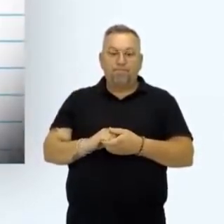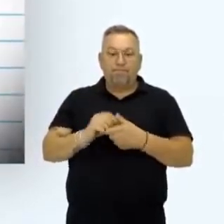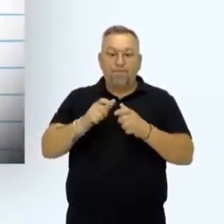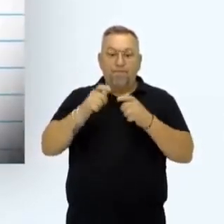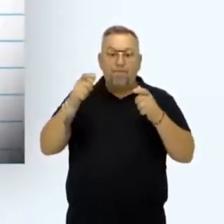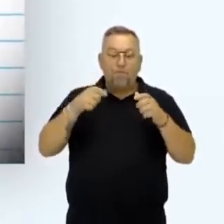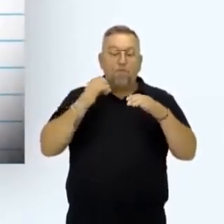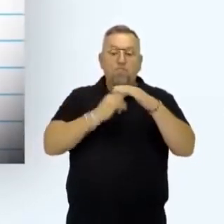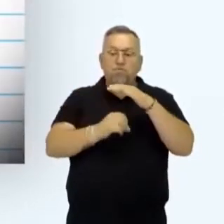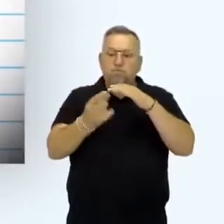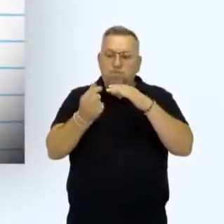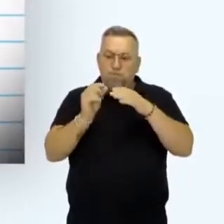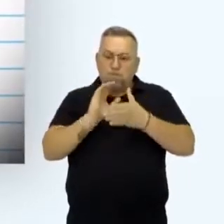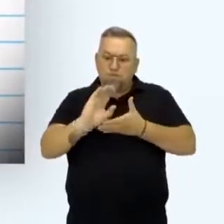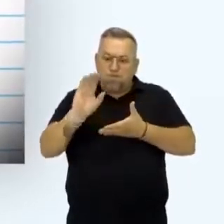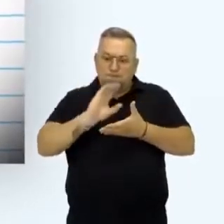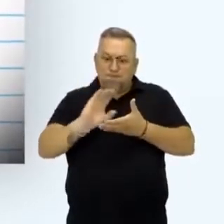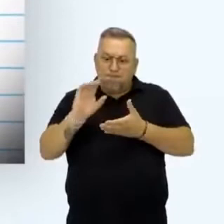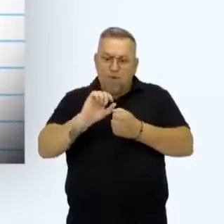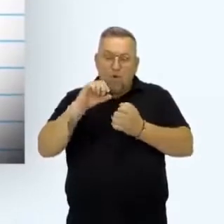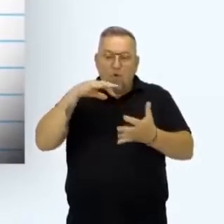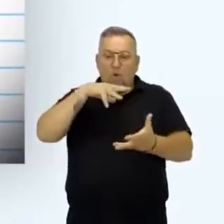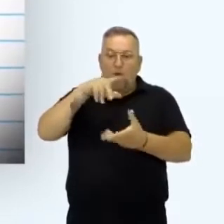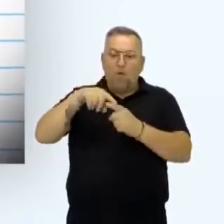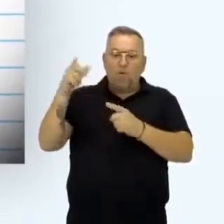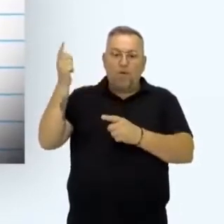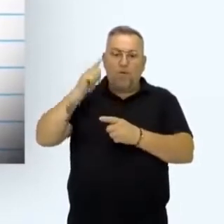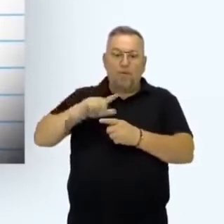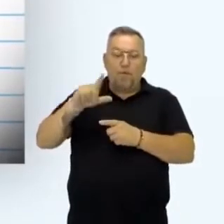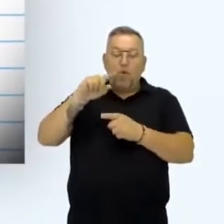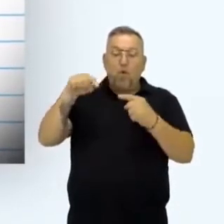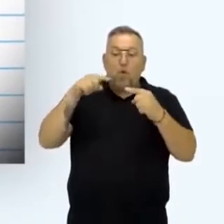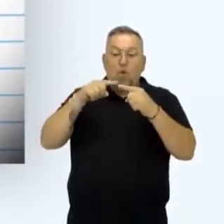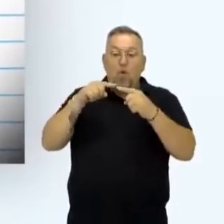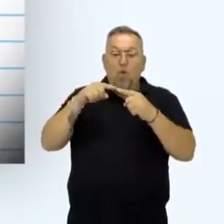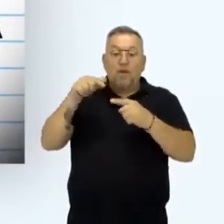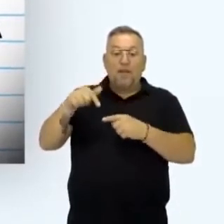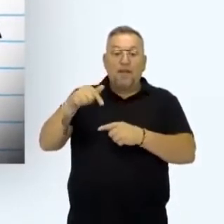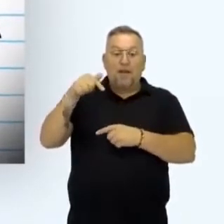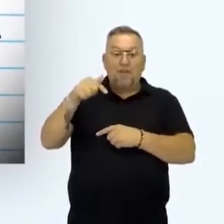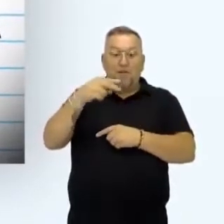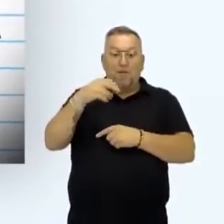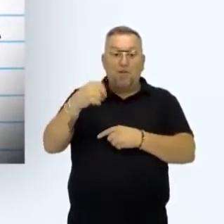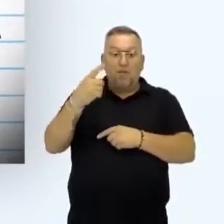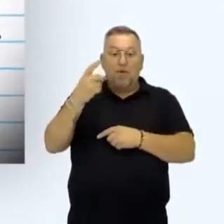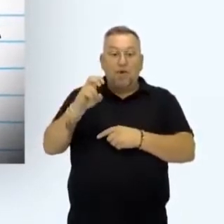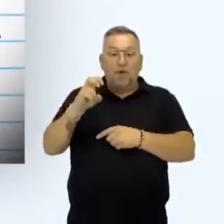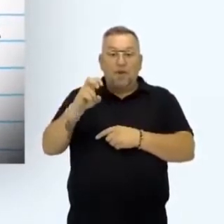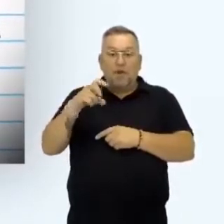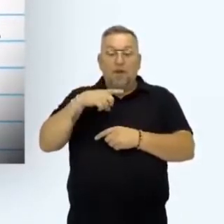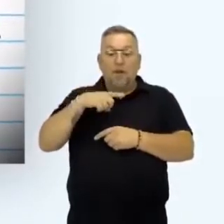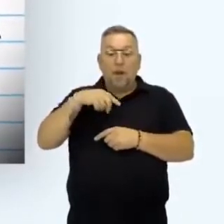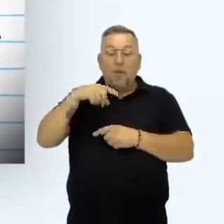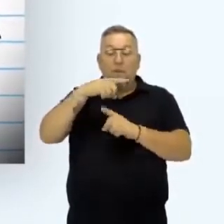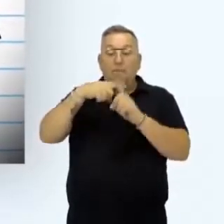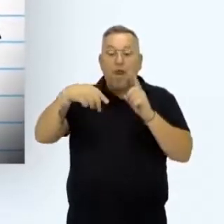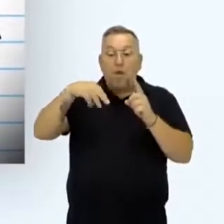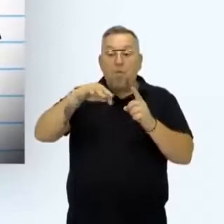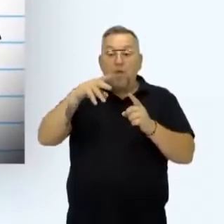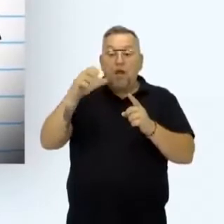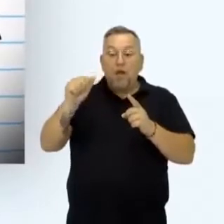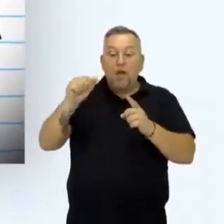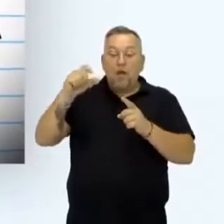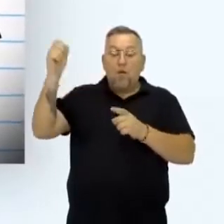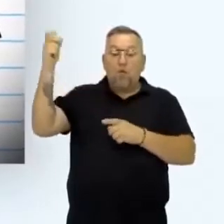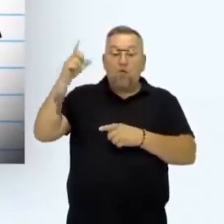Grandes investimentos já estão sendo feitos ao redor do mundo para atingir o Objetivo 7. Em 2015, por exemplo, cerca de meio milhão de